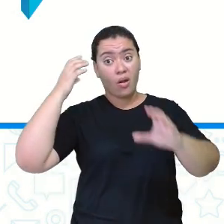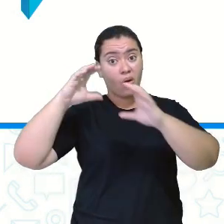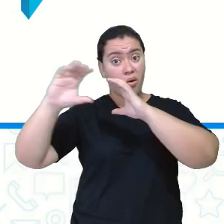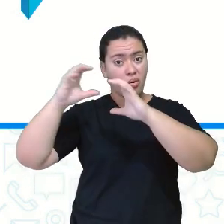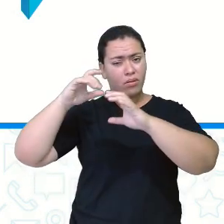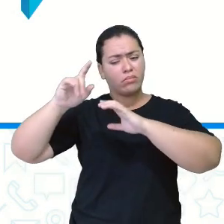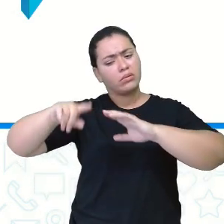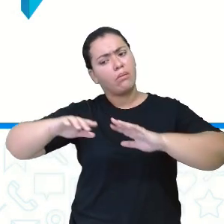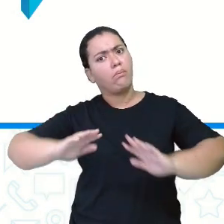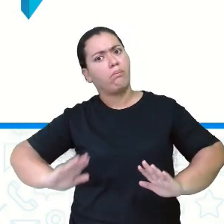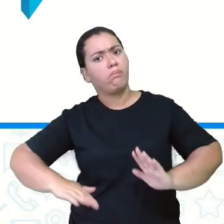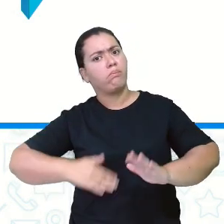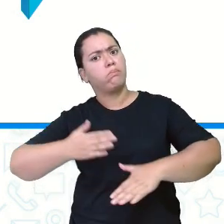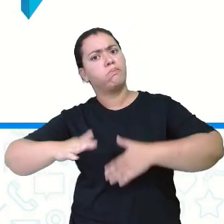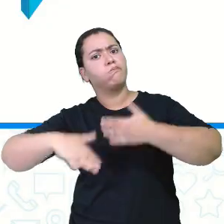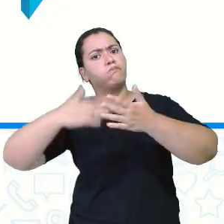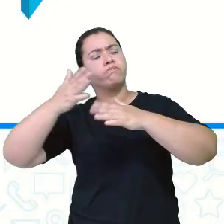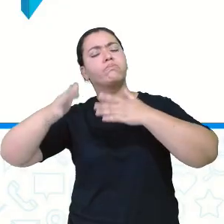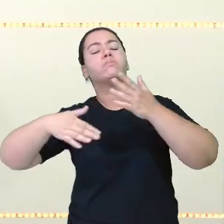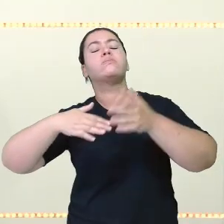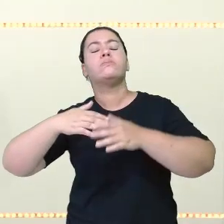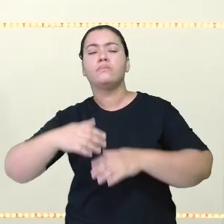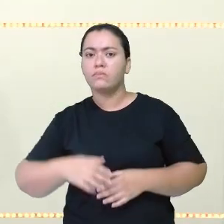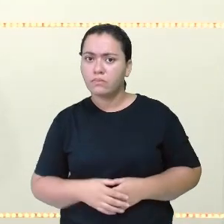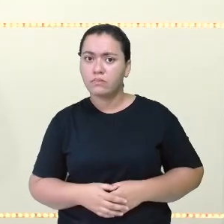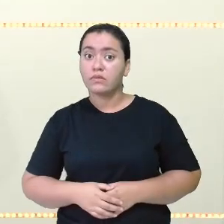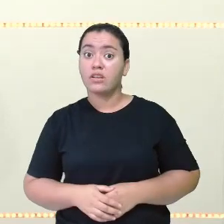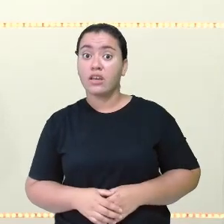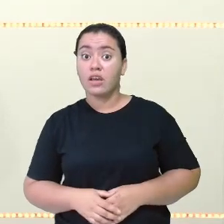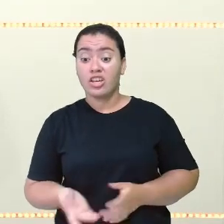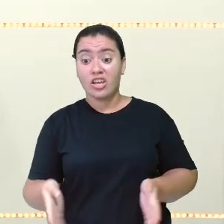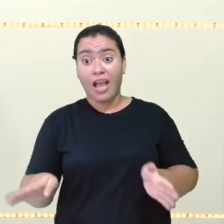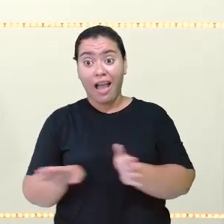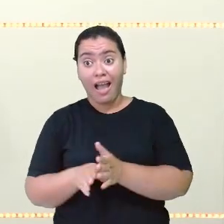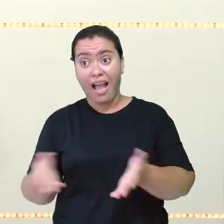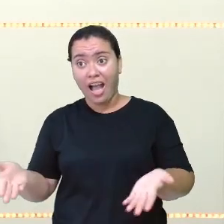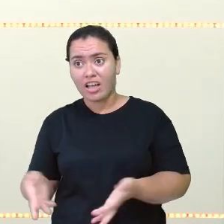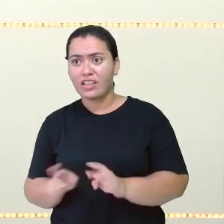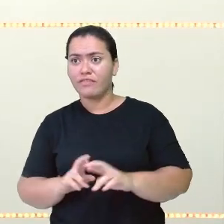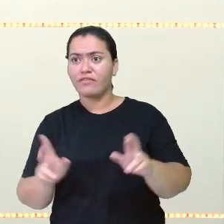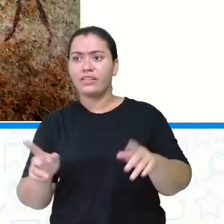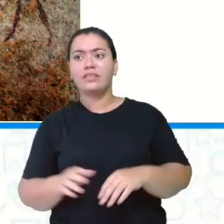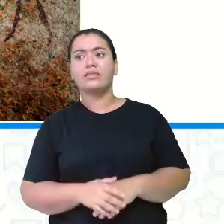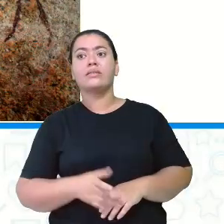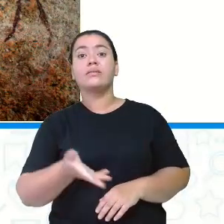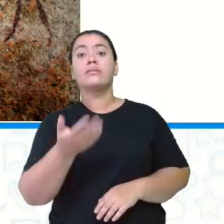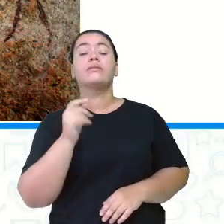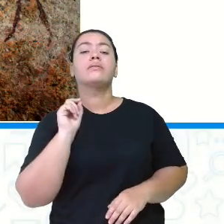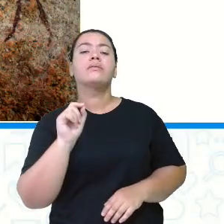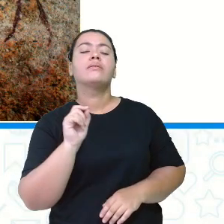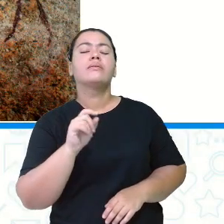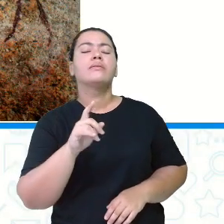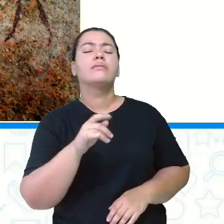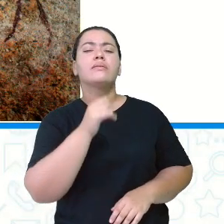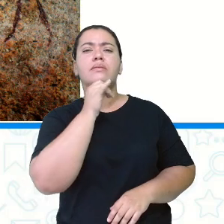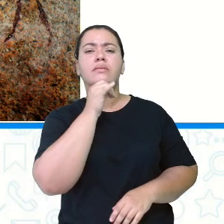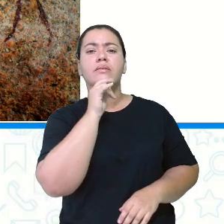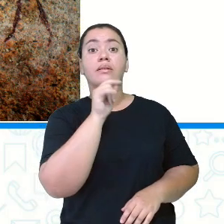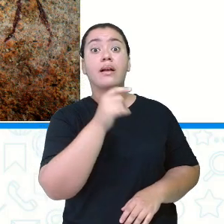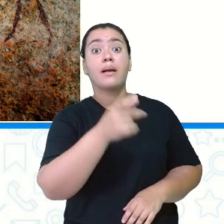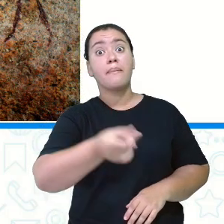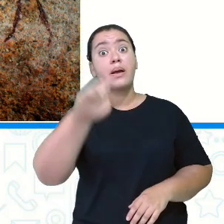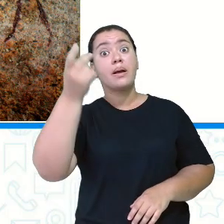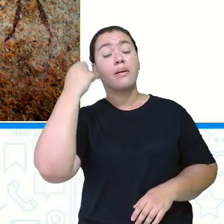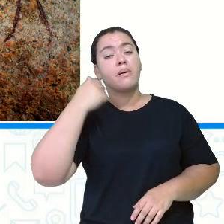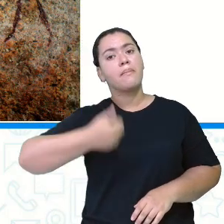evoluíram, chegaram nos dias de hoje bem diferenciados. Quando a gente pensa, por exemplo, que as primeiras